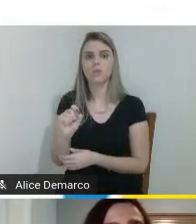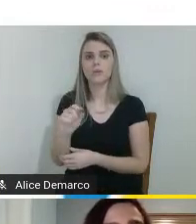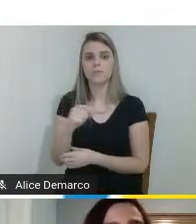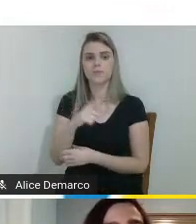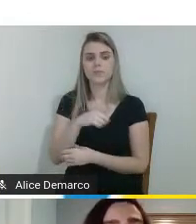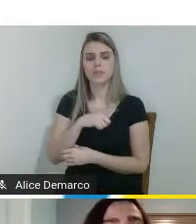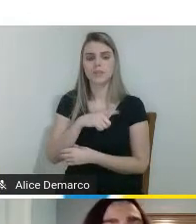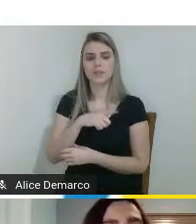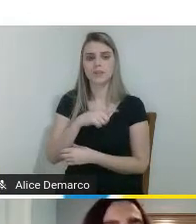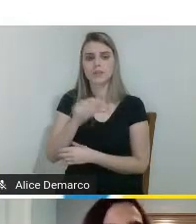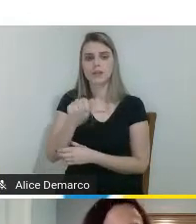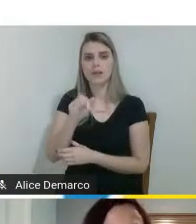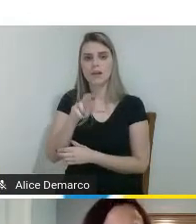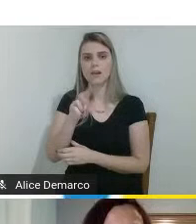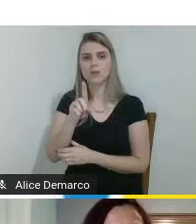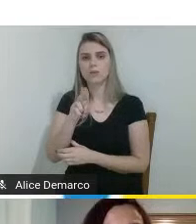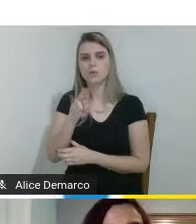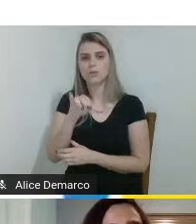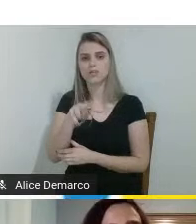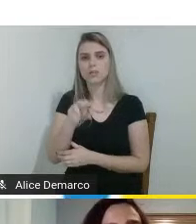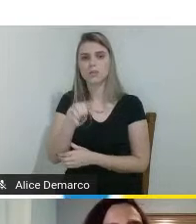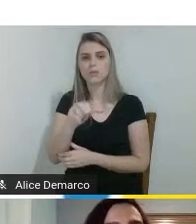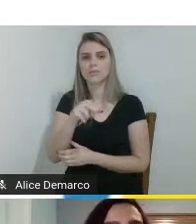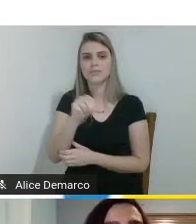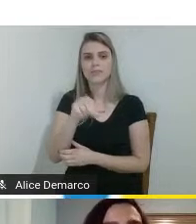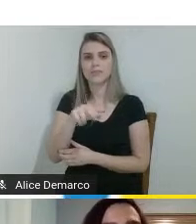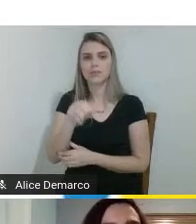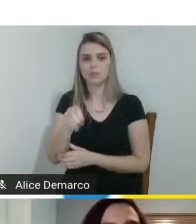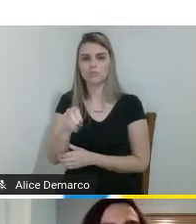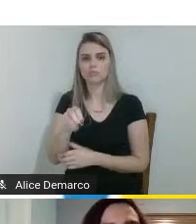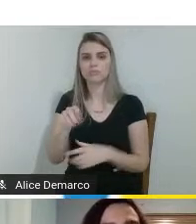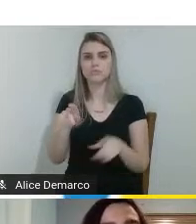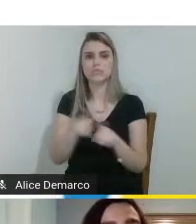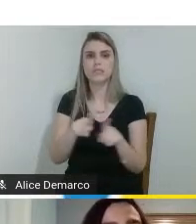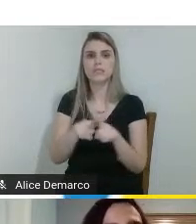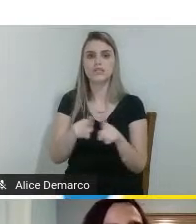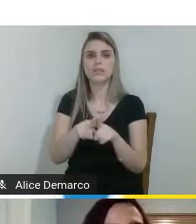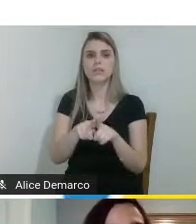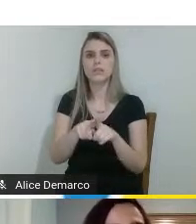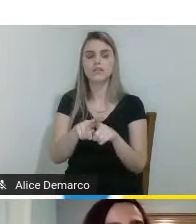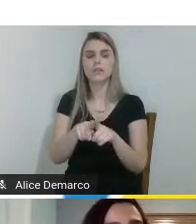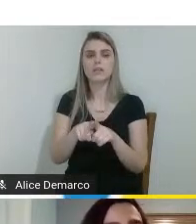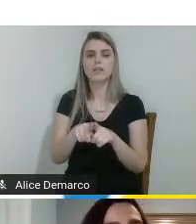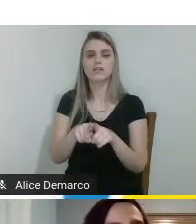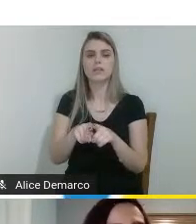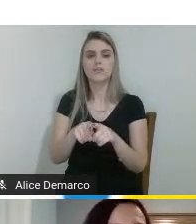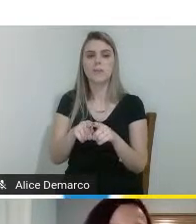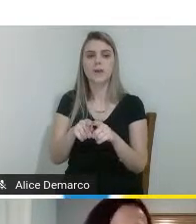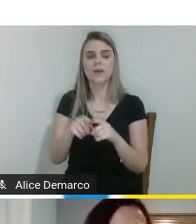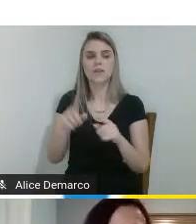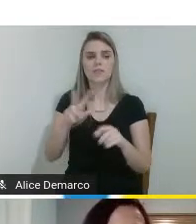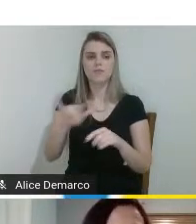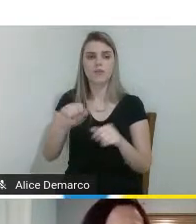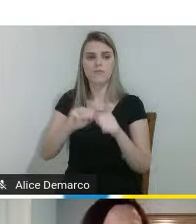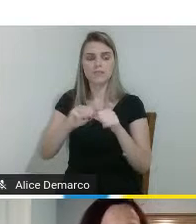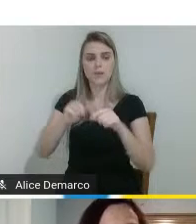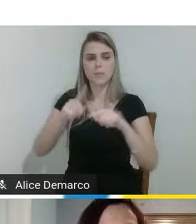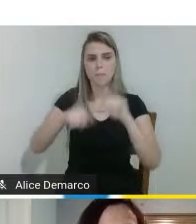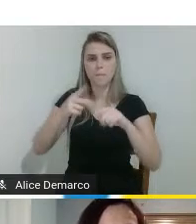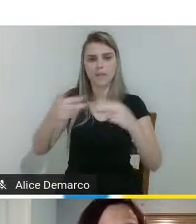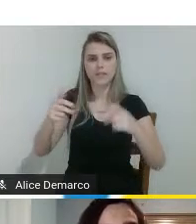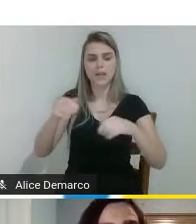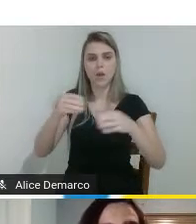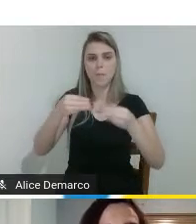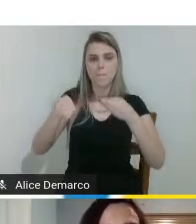Arduino Nano e um Raspberry. E a parte física vai ser elaborada através de componentes impressos em plástico